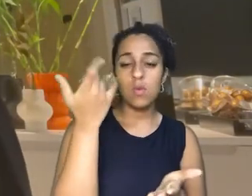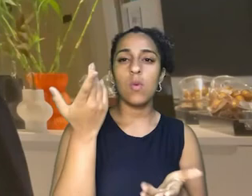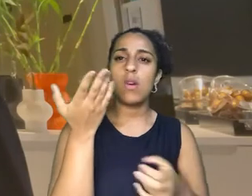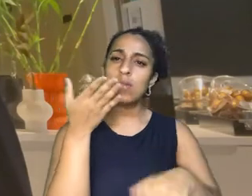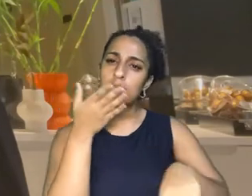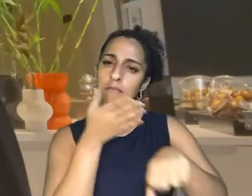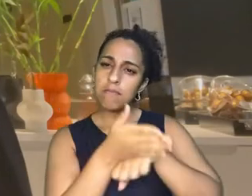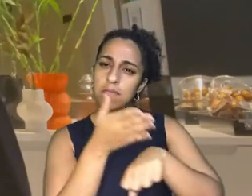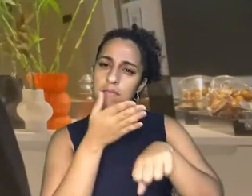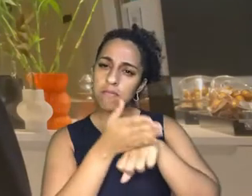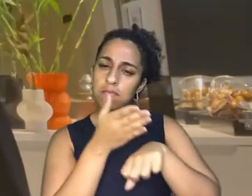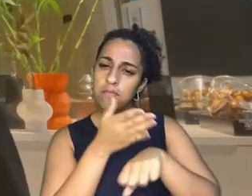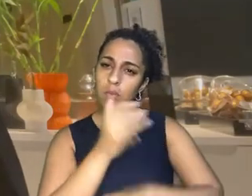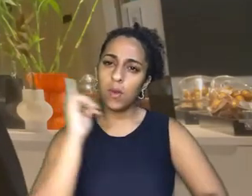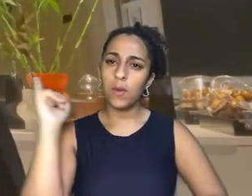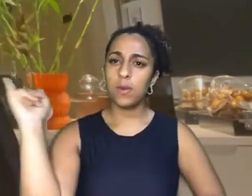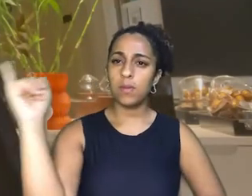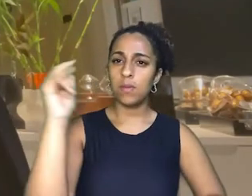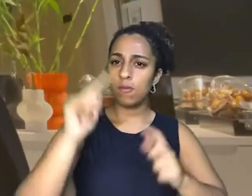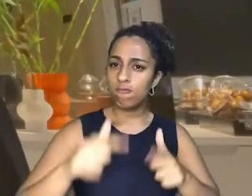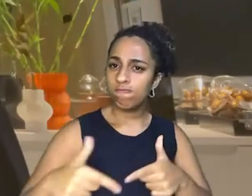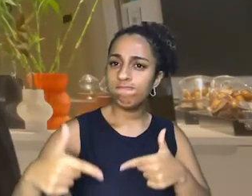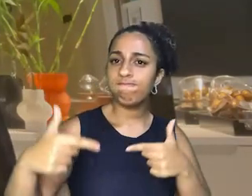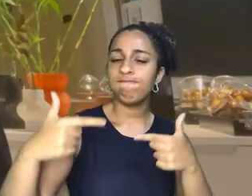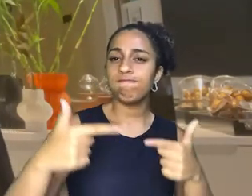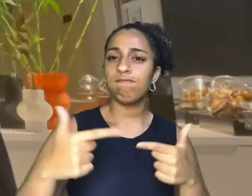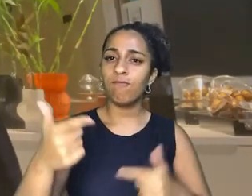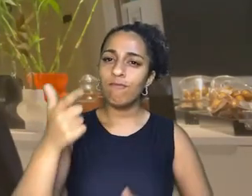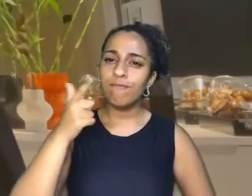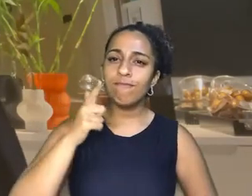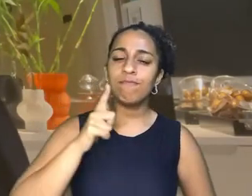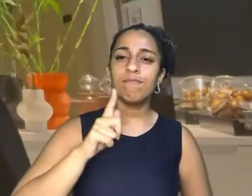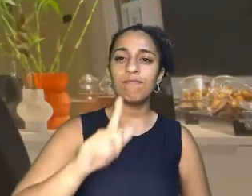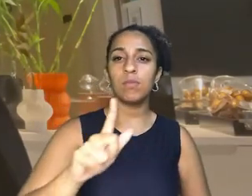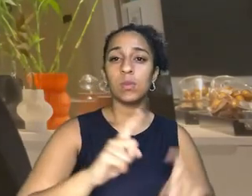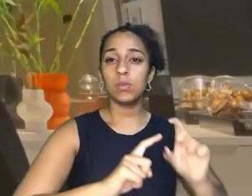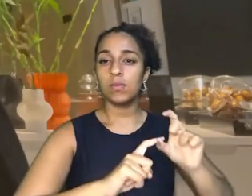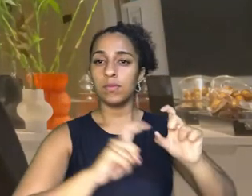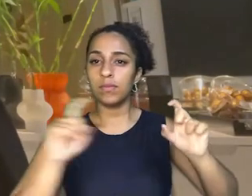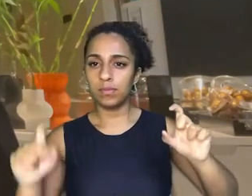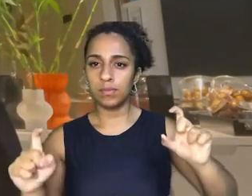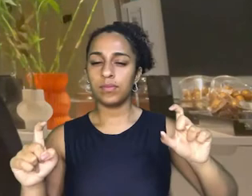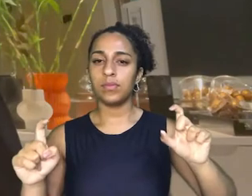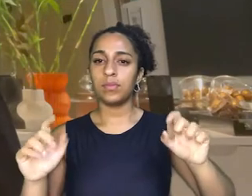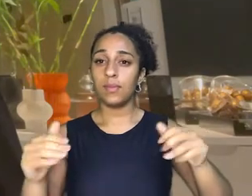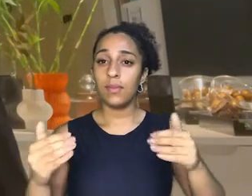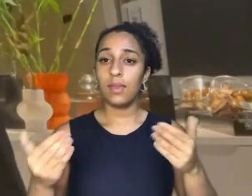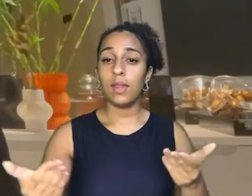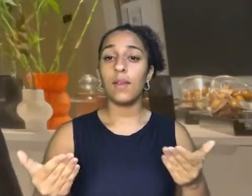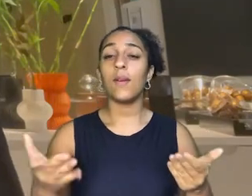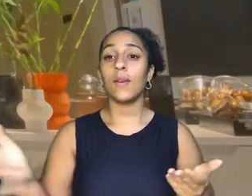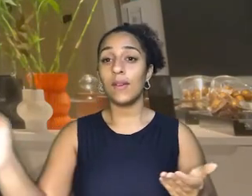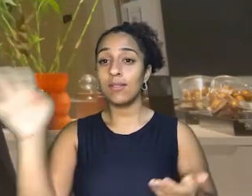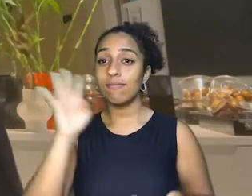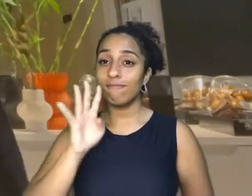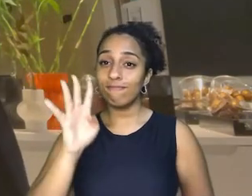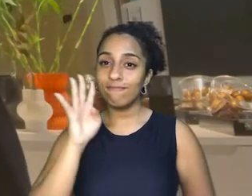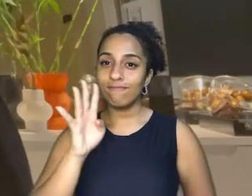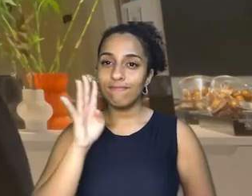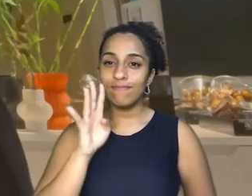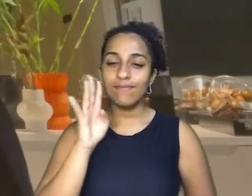importantes na luta para a ratificação da nossa independência. Então, é bacana nessa